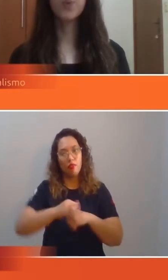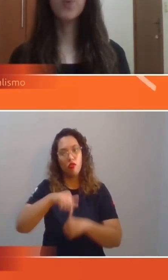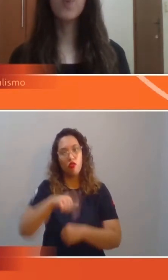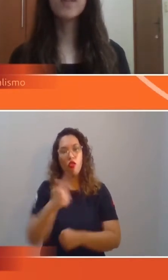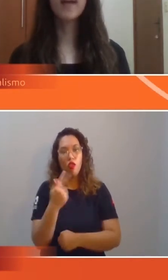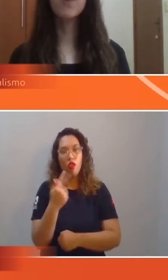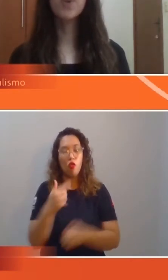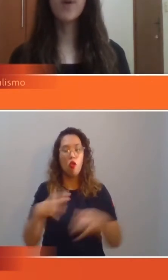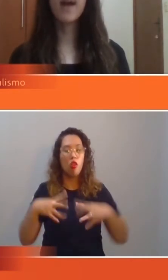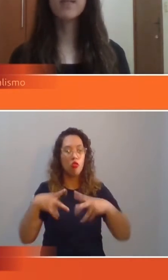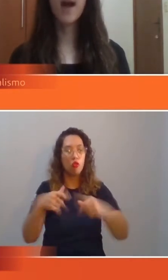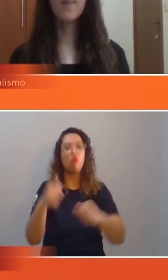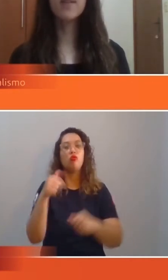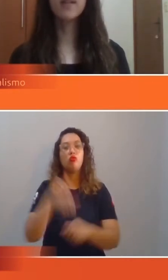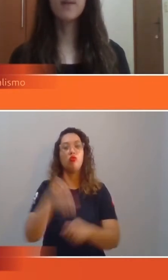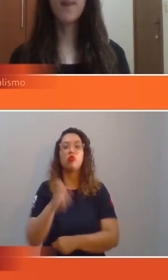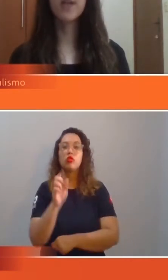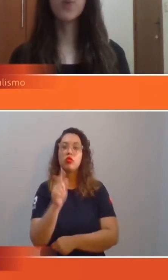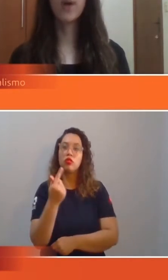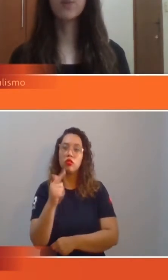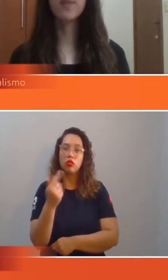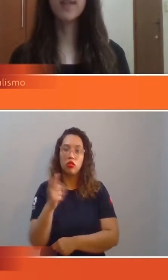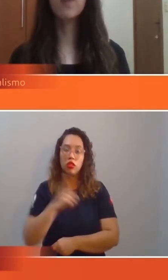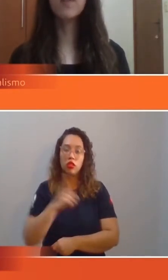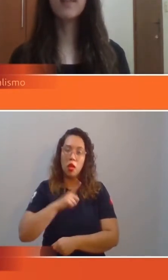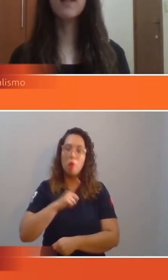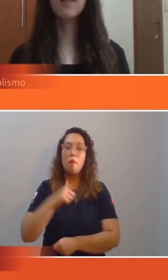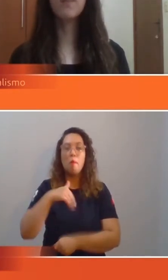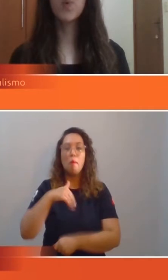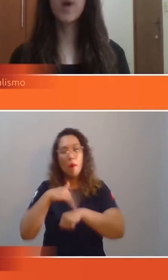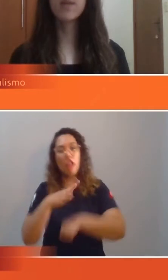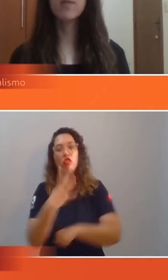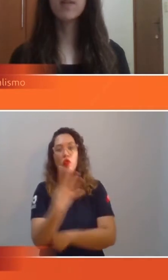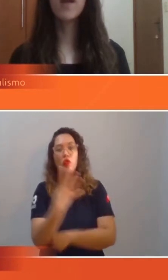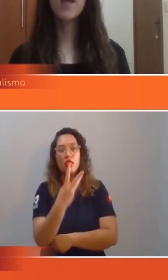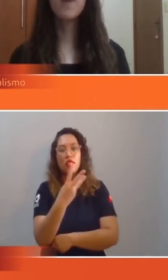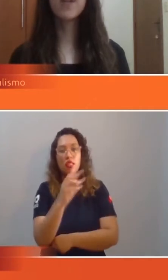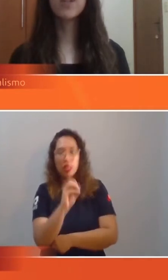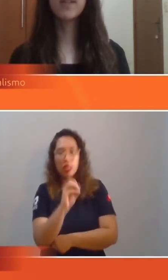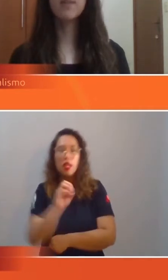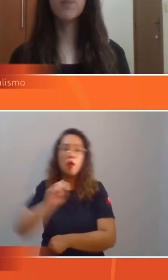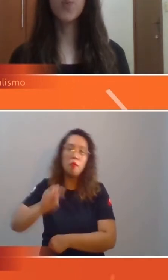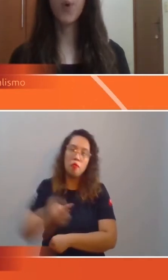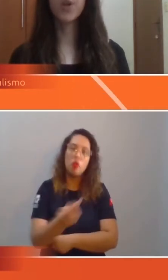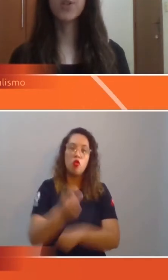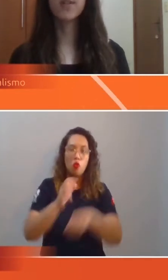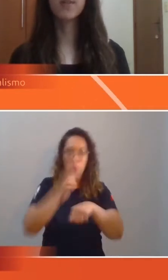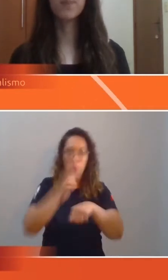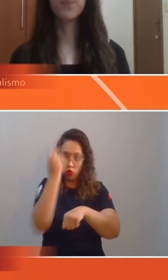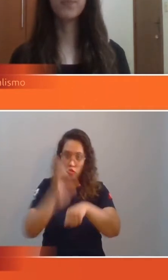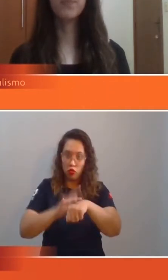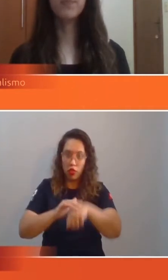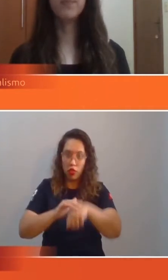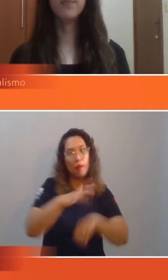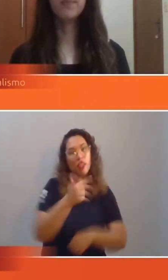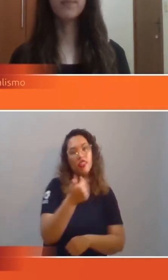Ao todo, o estado de Goiás apresenta mais de 430 mil casos e mais de 10 mil mortes.